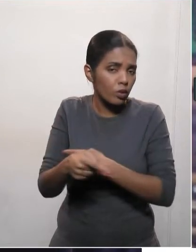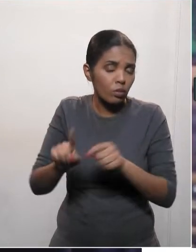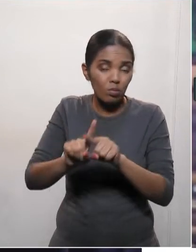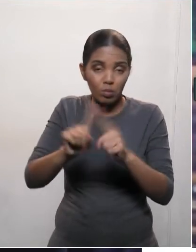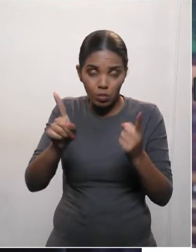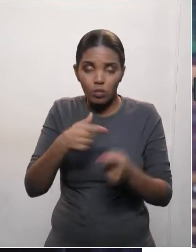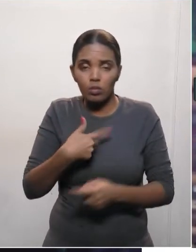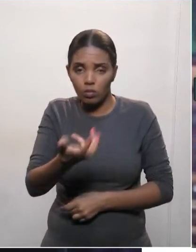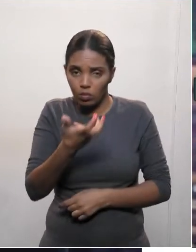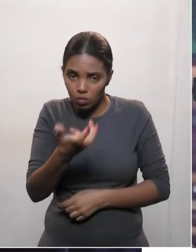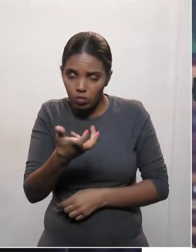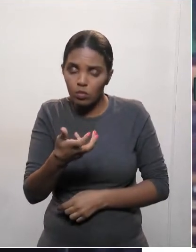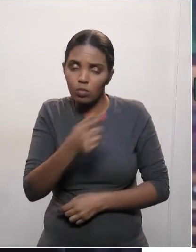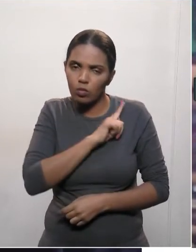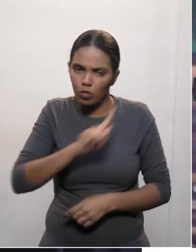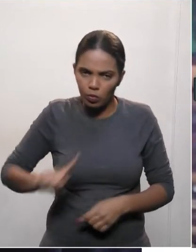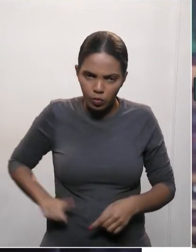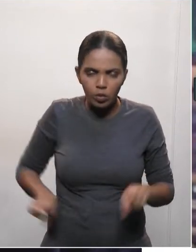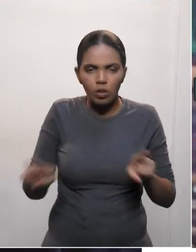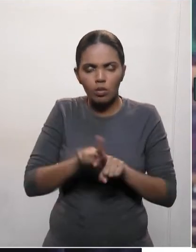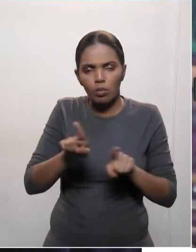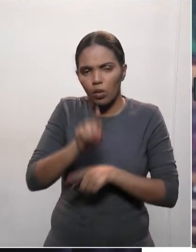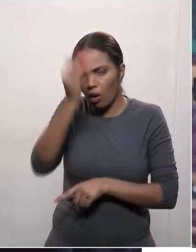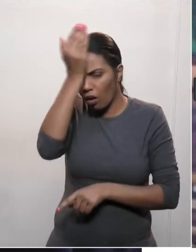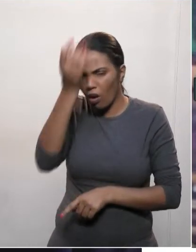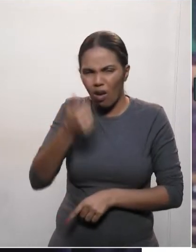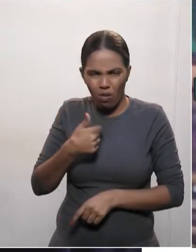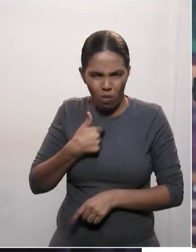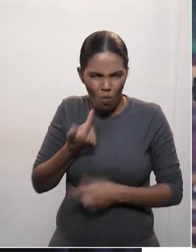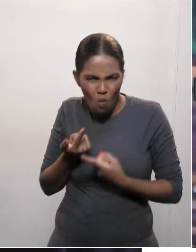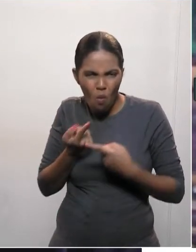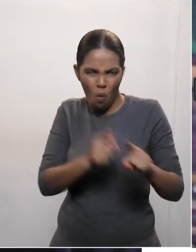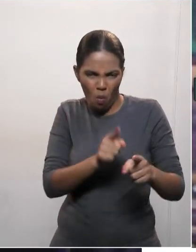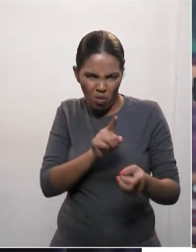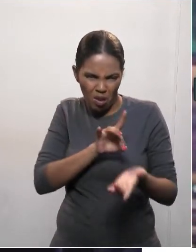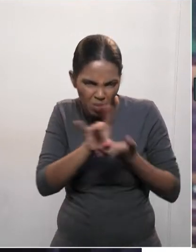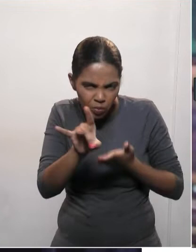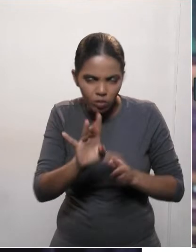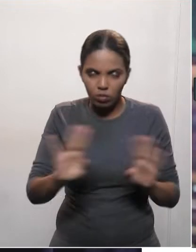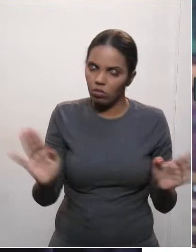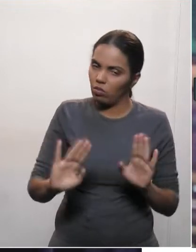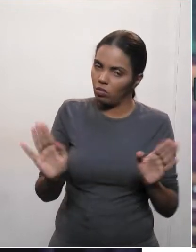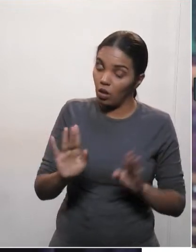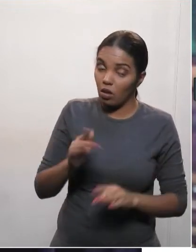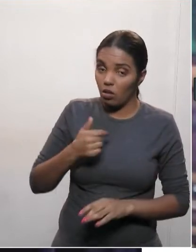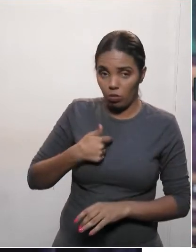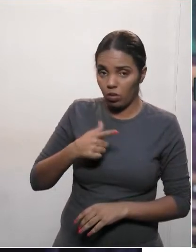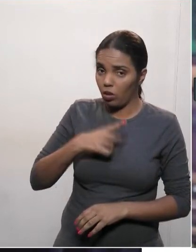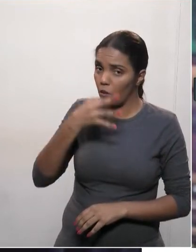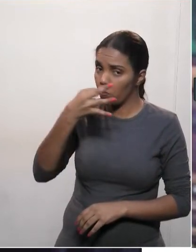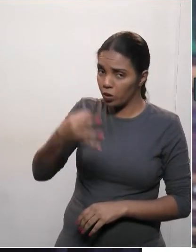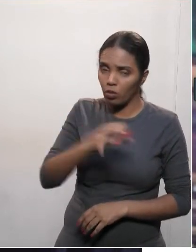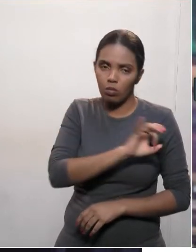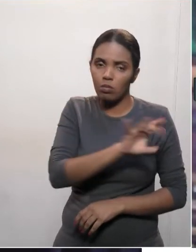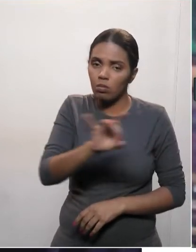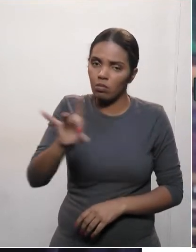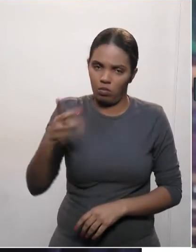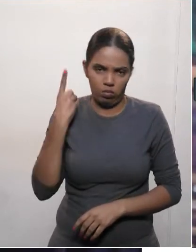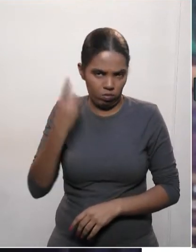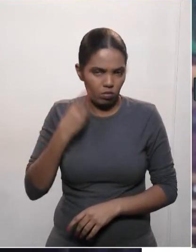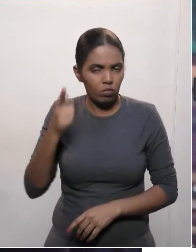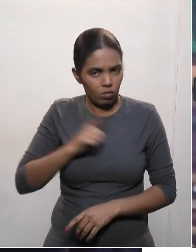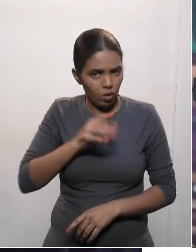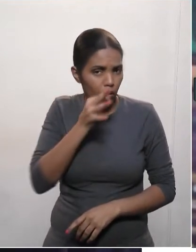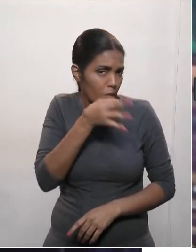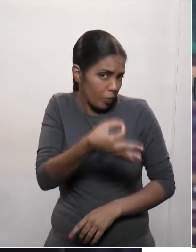governador, tanto o Hussein Bach, que eu não sou inimigo de nenhum dos dois. Eu tenho o posicionamento, acho que cada deputado que tem um posicionamento tem